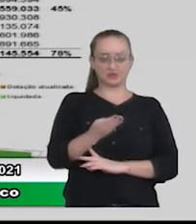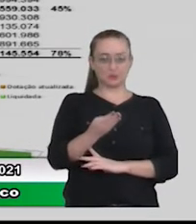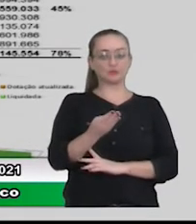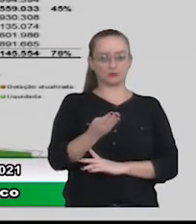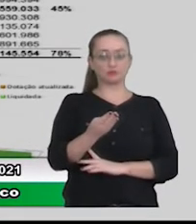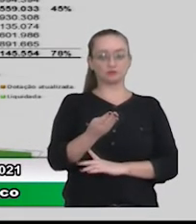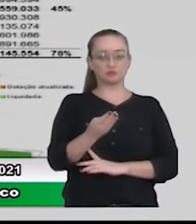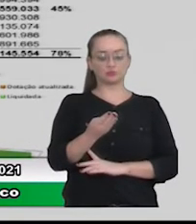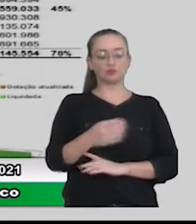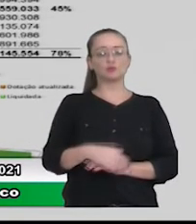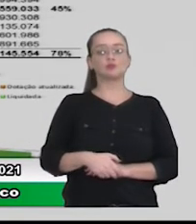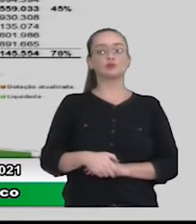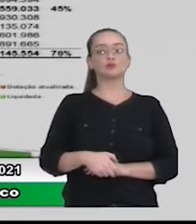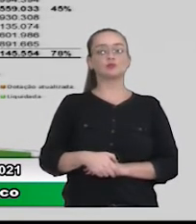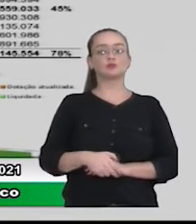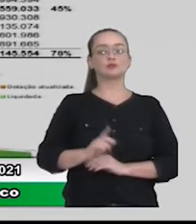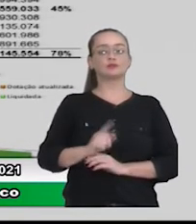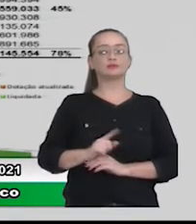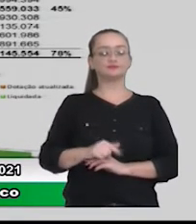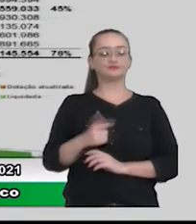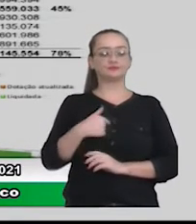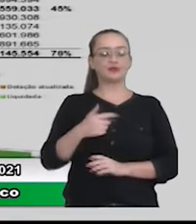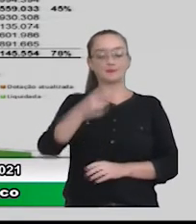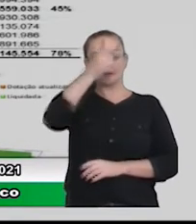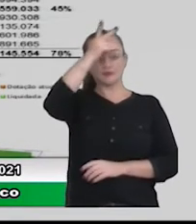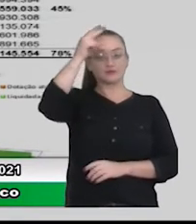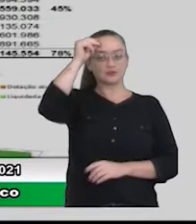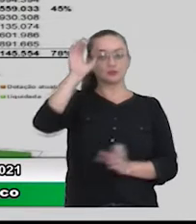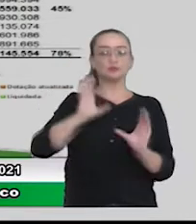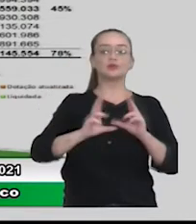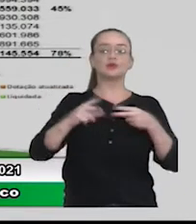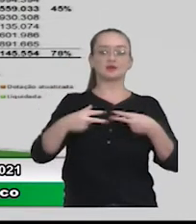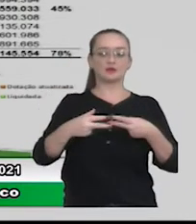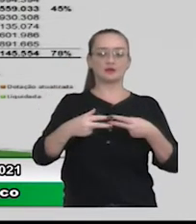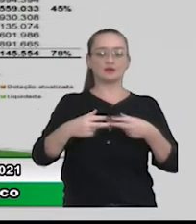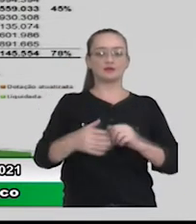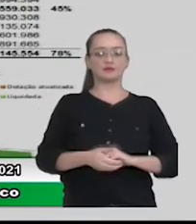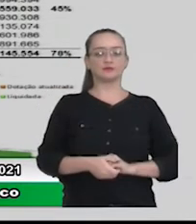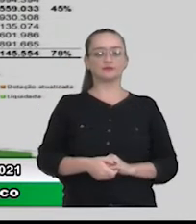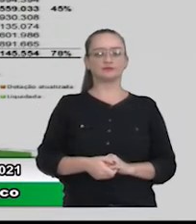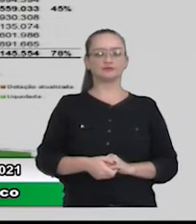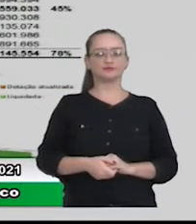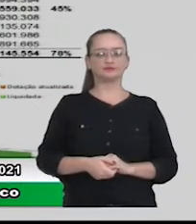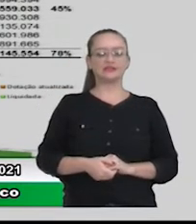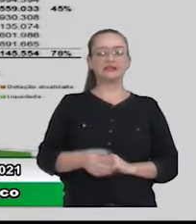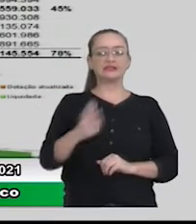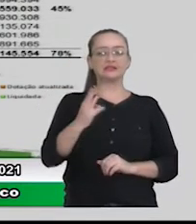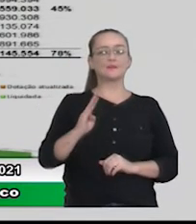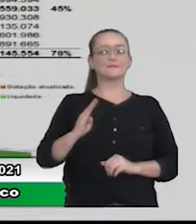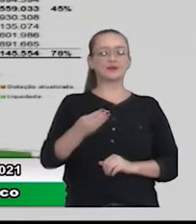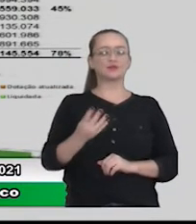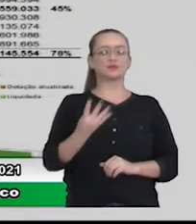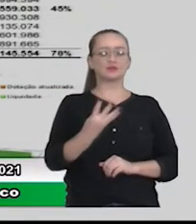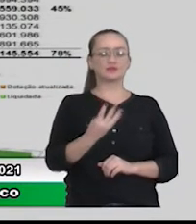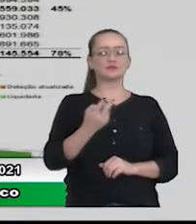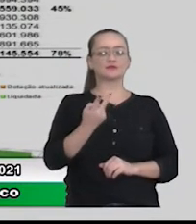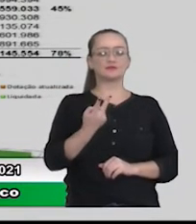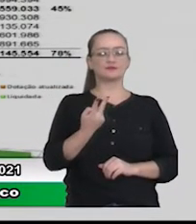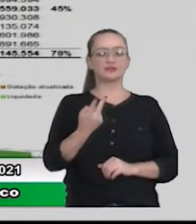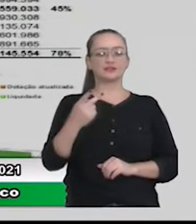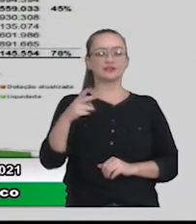consolidado aqui, que é a Prefeitura, a Câmara, a FITO e IPMO. 3 bilhões, 425